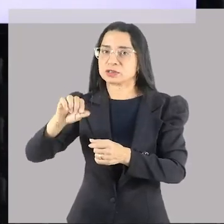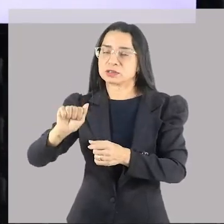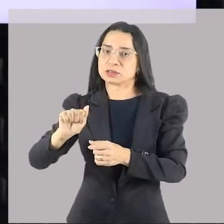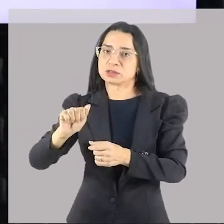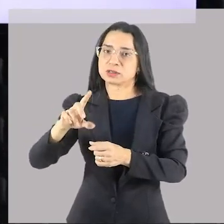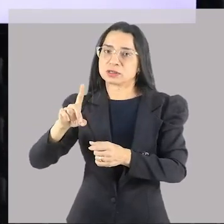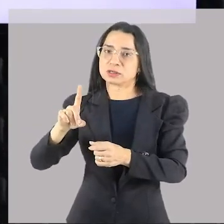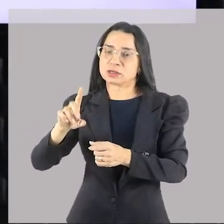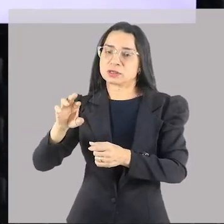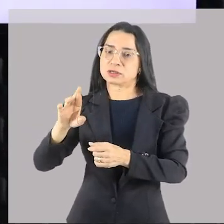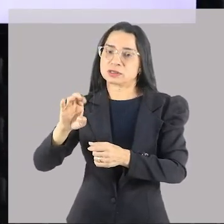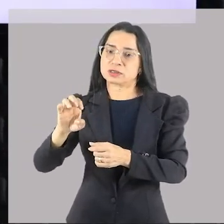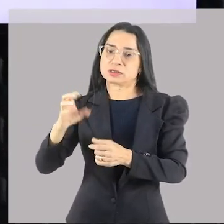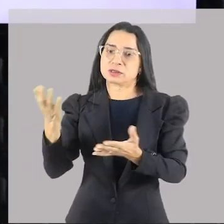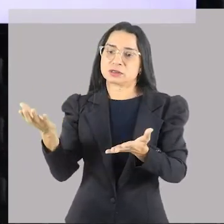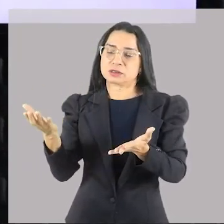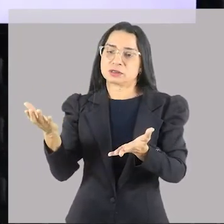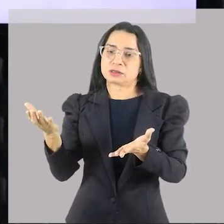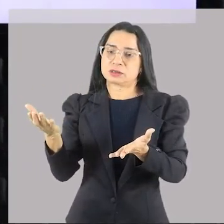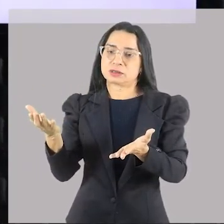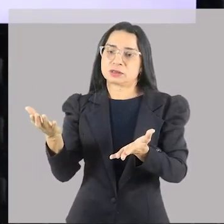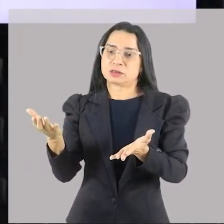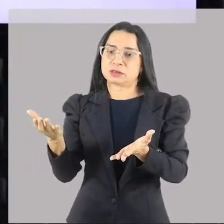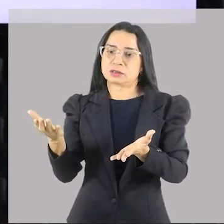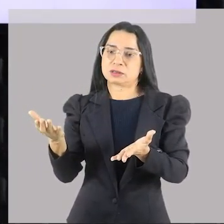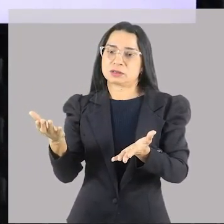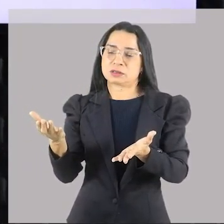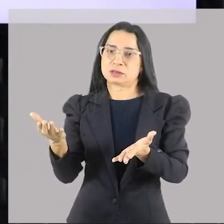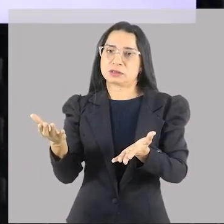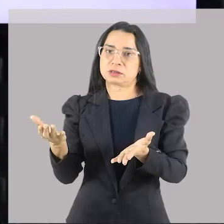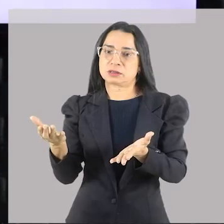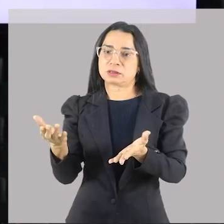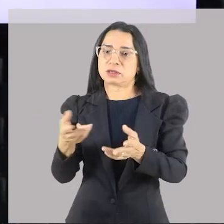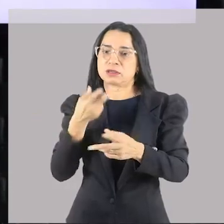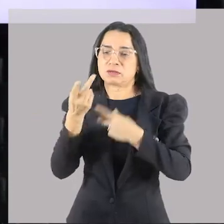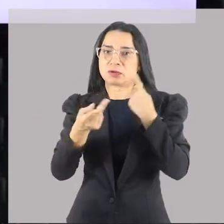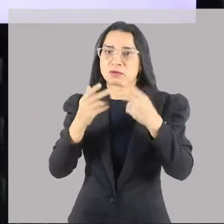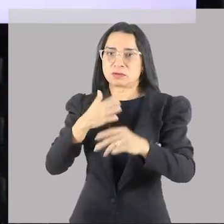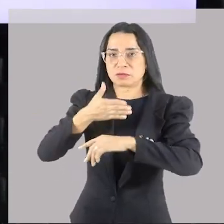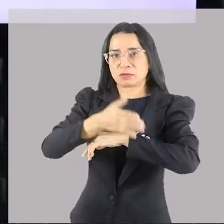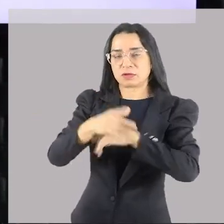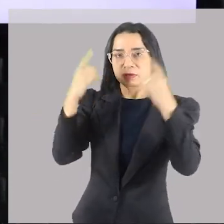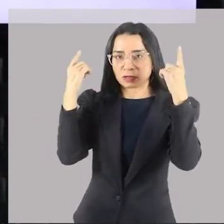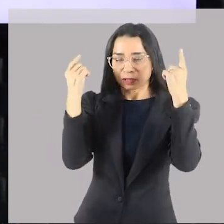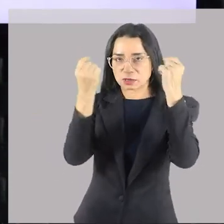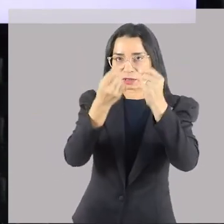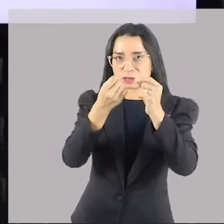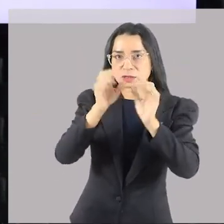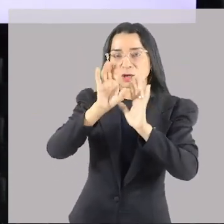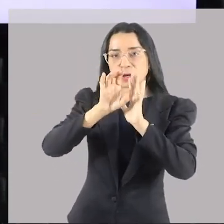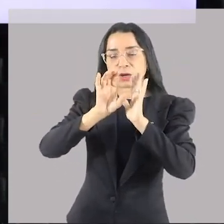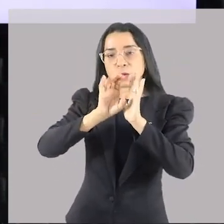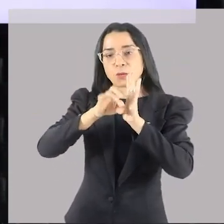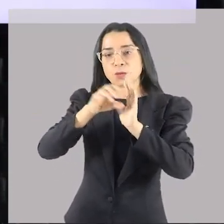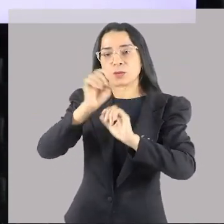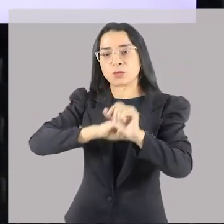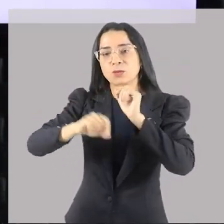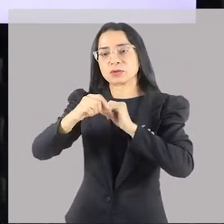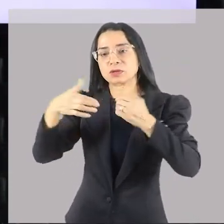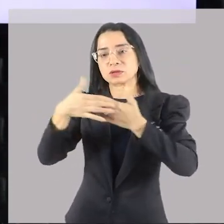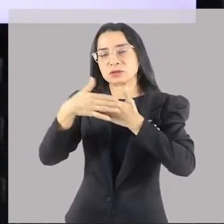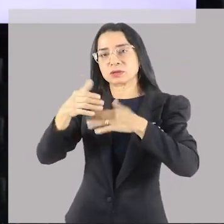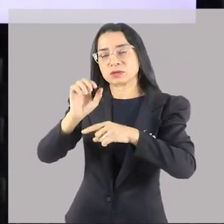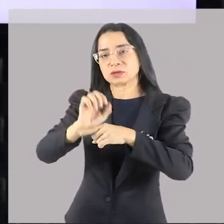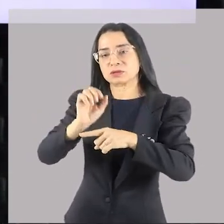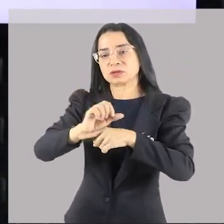sobre isso. Ih, falei da plataforma. Falam, invadem a Grécia e o conceito de cidade-estado, democracia